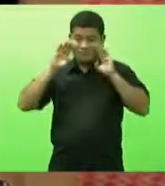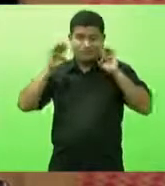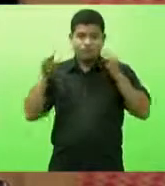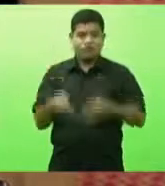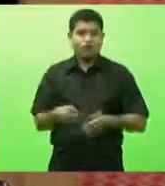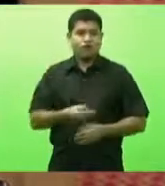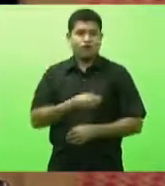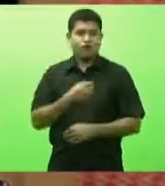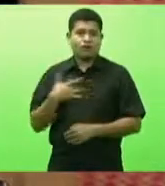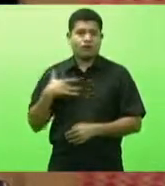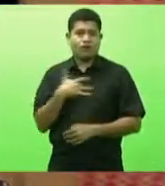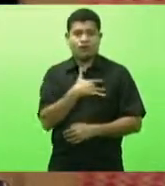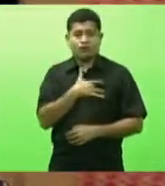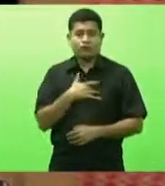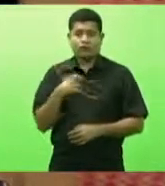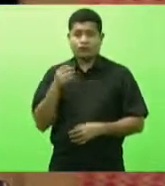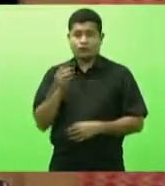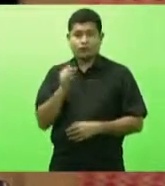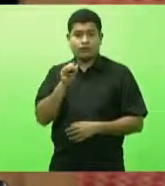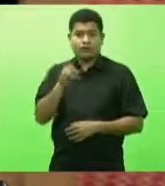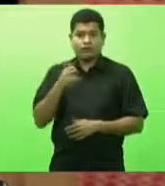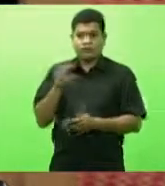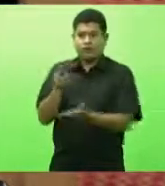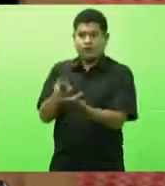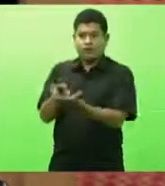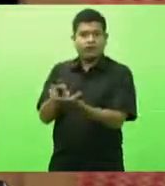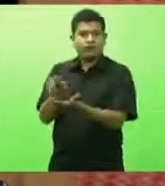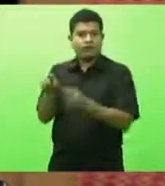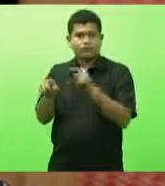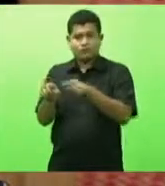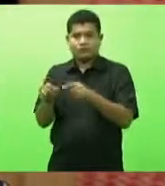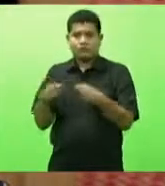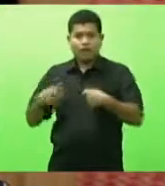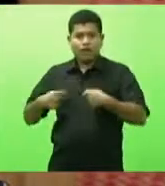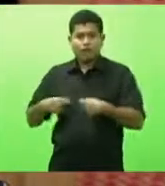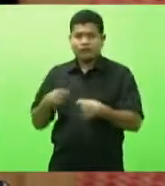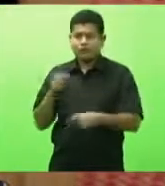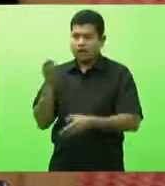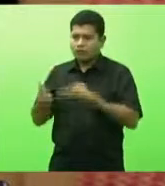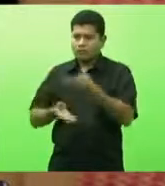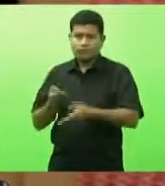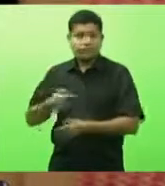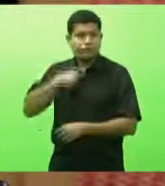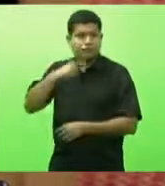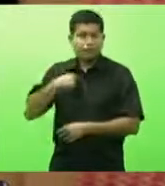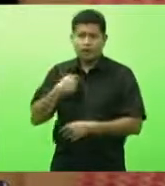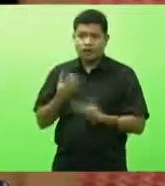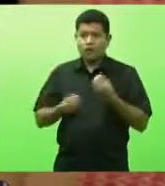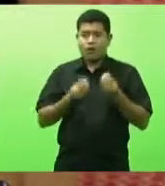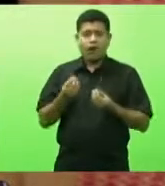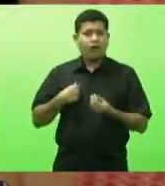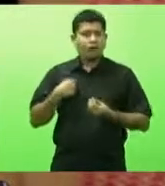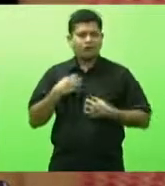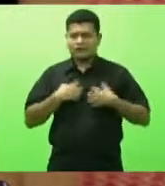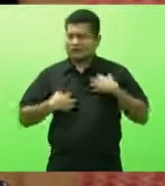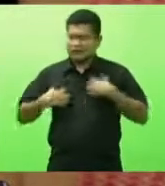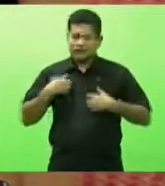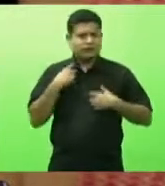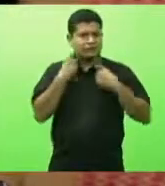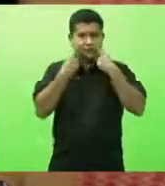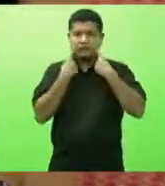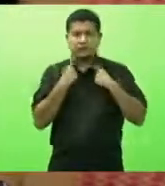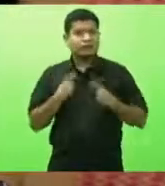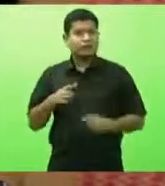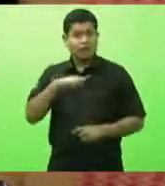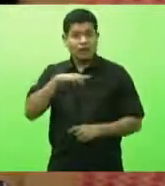quando um paciente não é atendido, como chorou na minha frente, quando ele relatou que